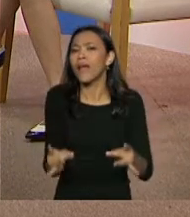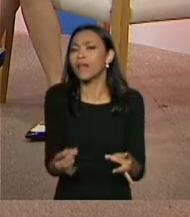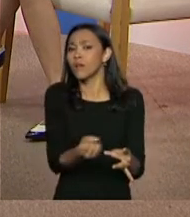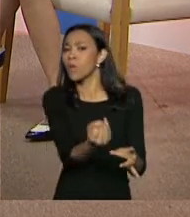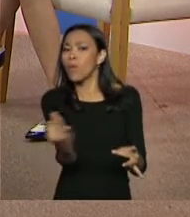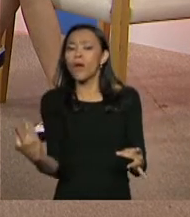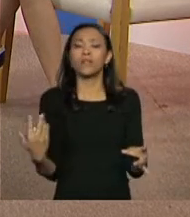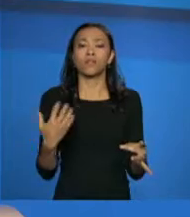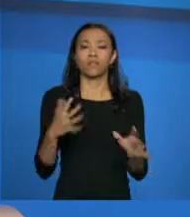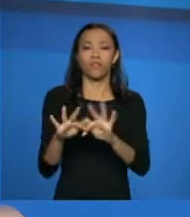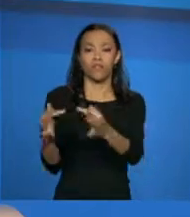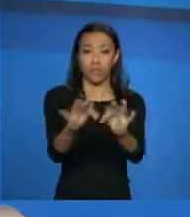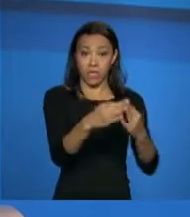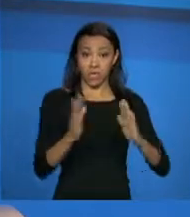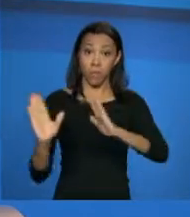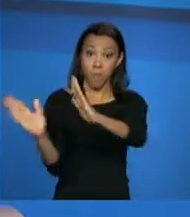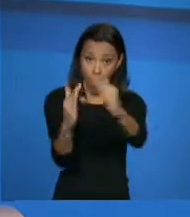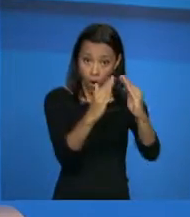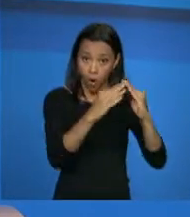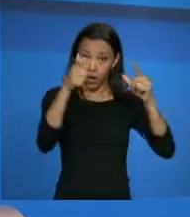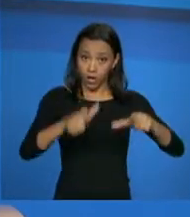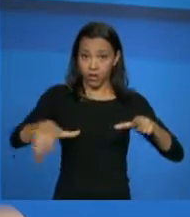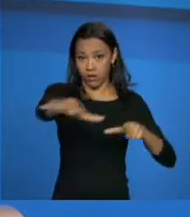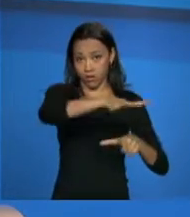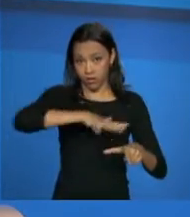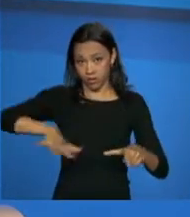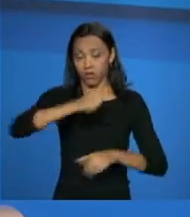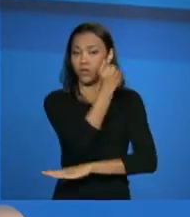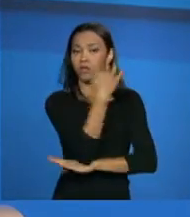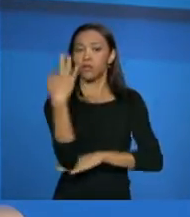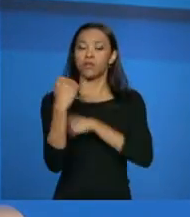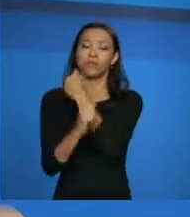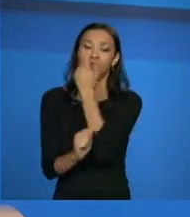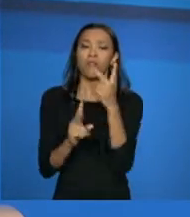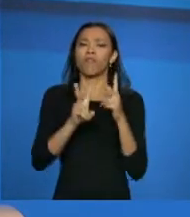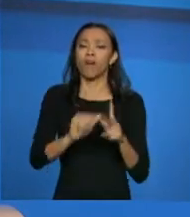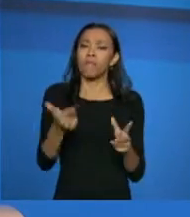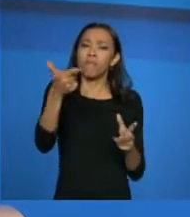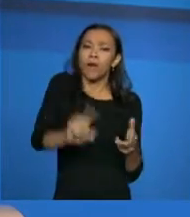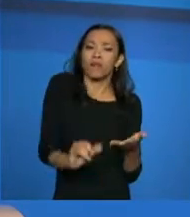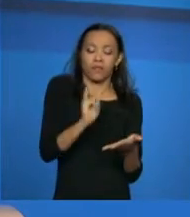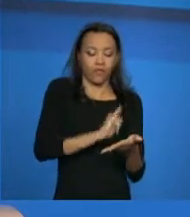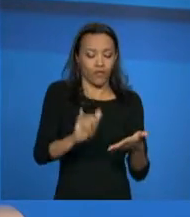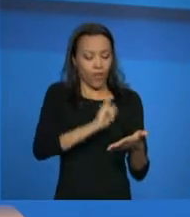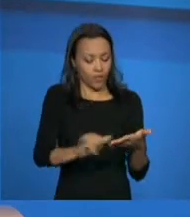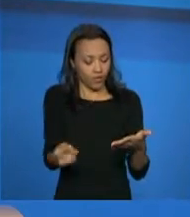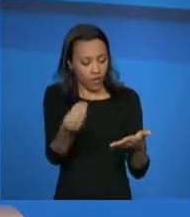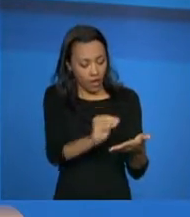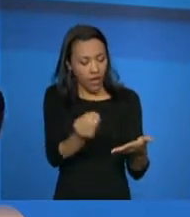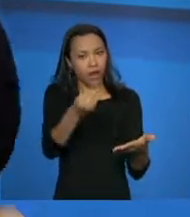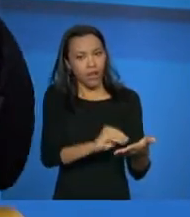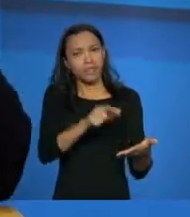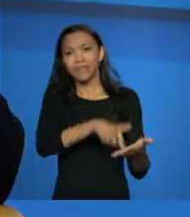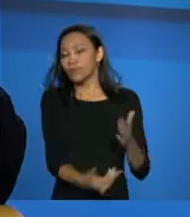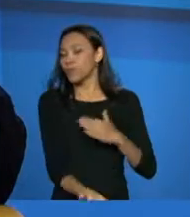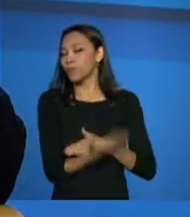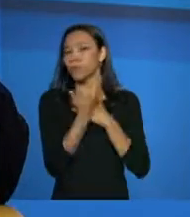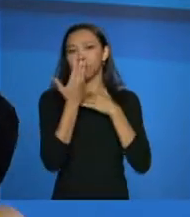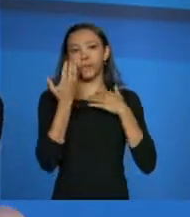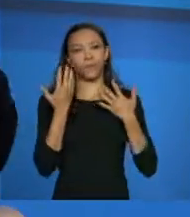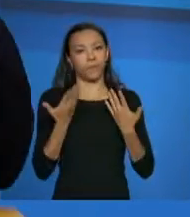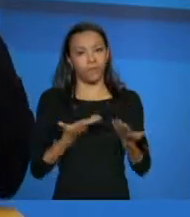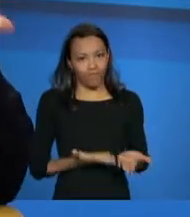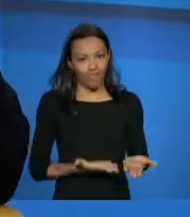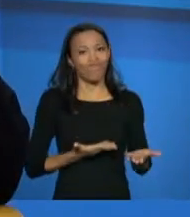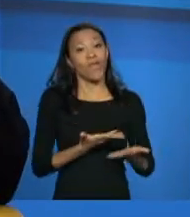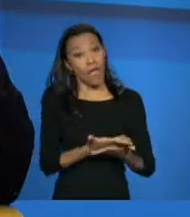residem nessas regiões. Então, ele vai, quer dizer, acrescentar as informações socioeconômicas às suas informações. Então, esse é, vamos